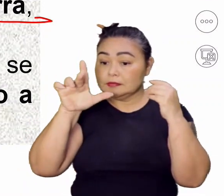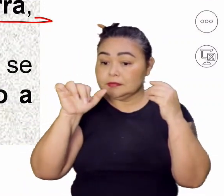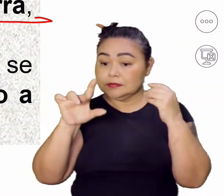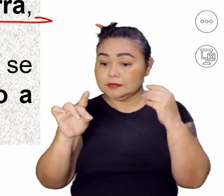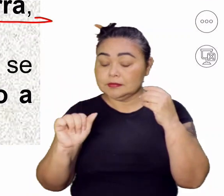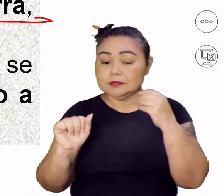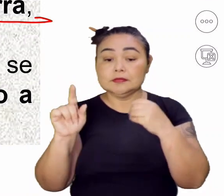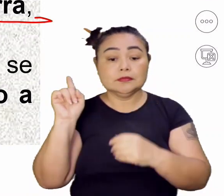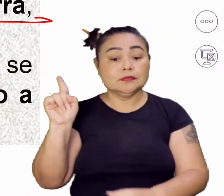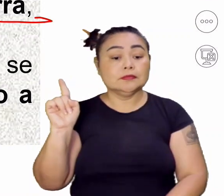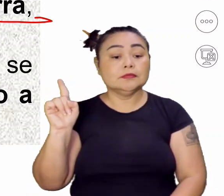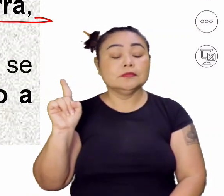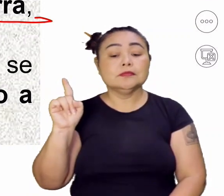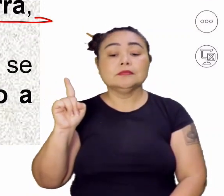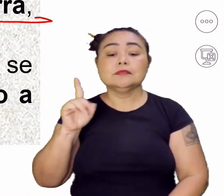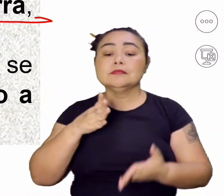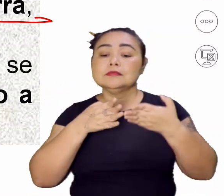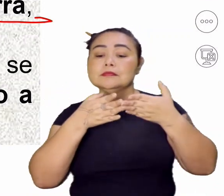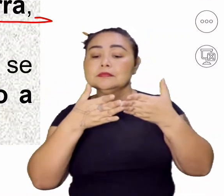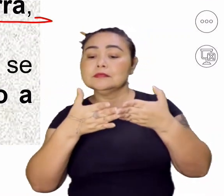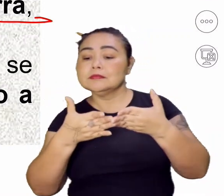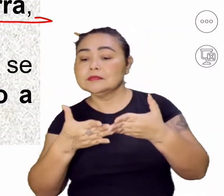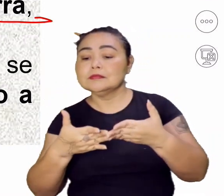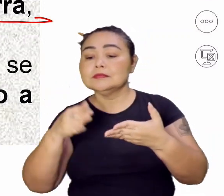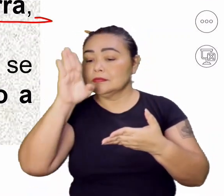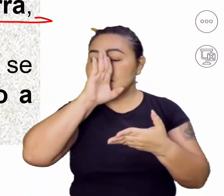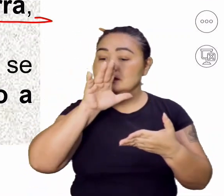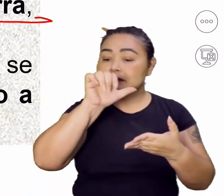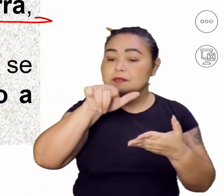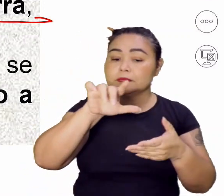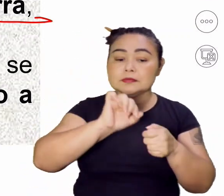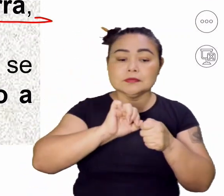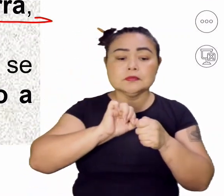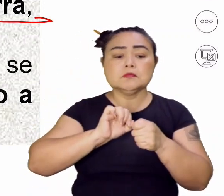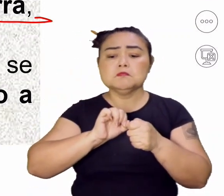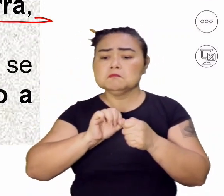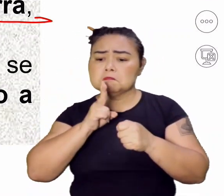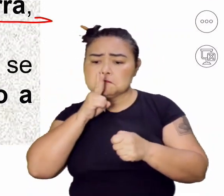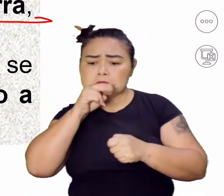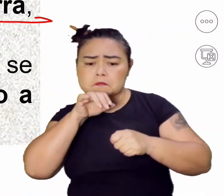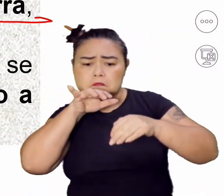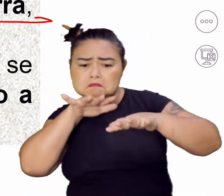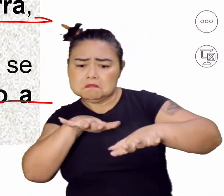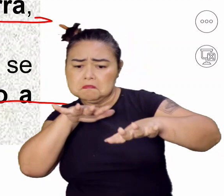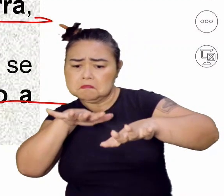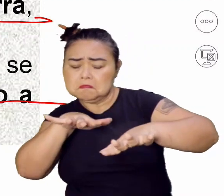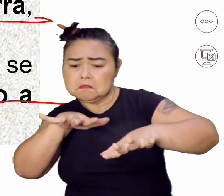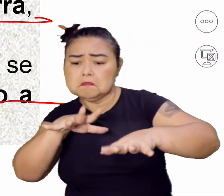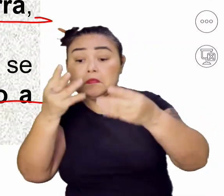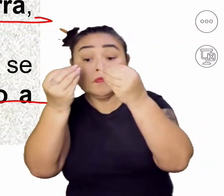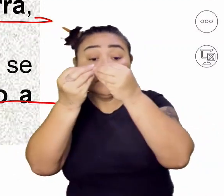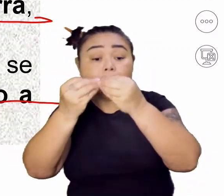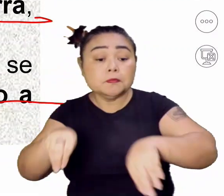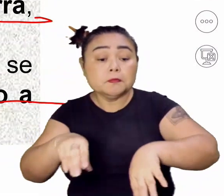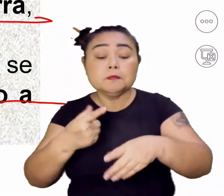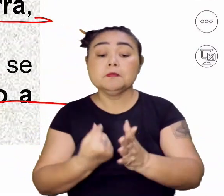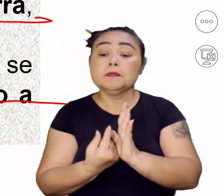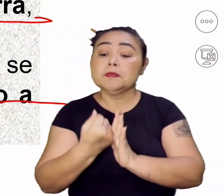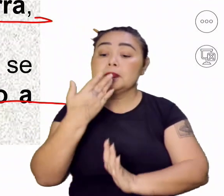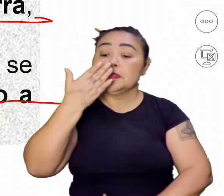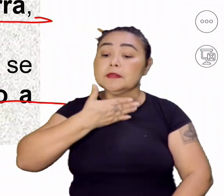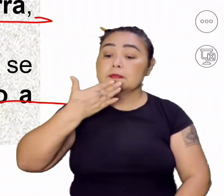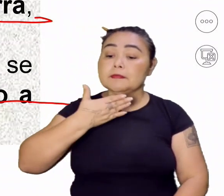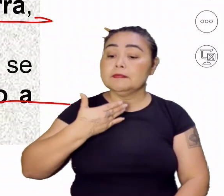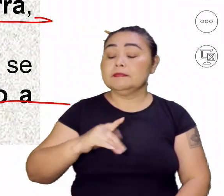Assim, as invasões do Brasil colonial se intensificaram e acabaram prejudicando a economia açucareira.